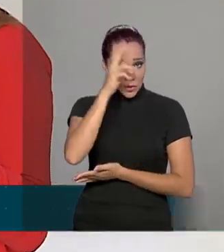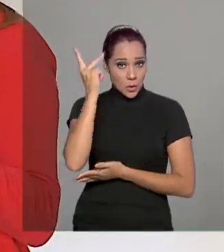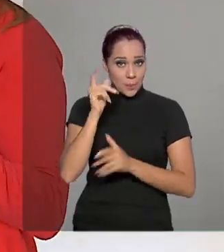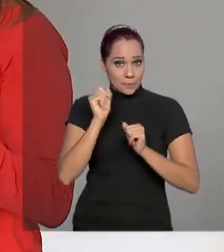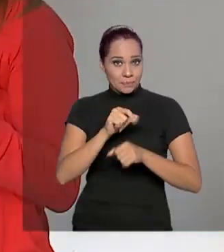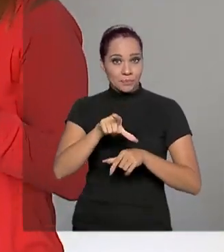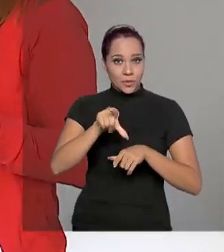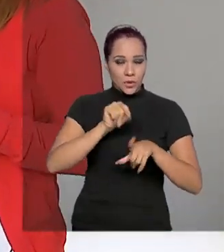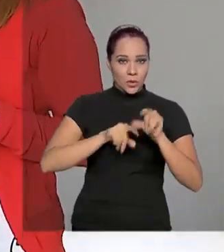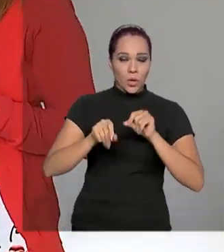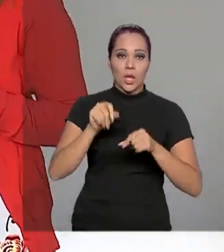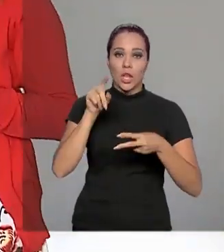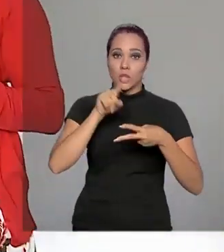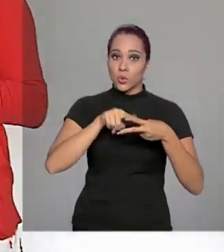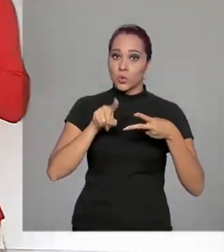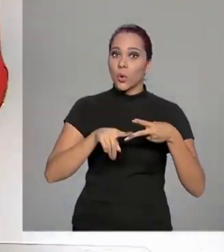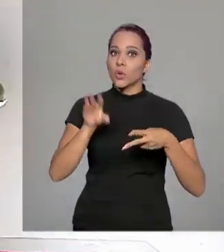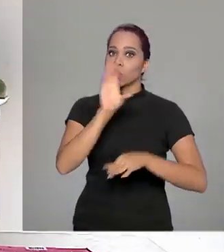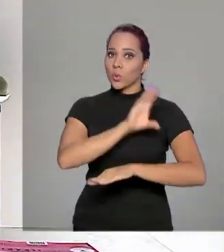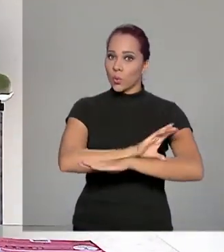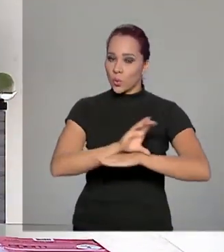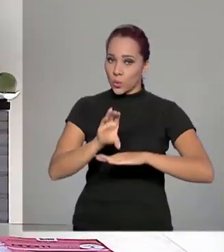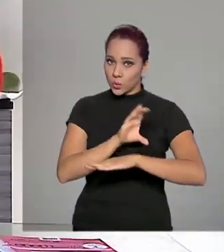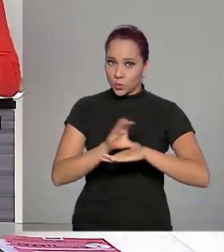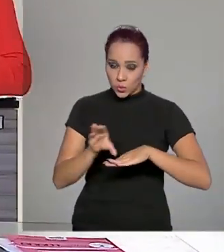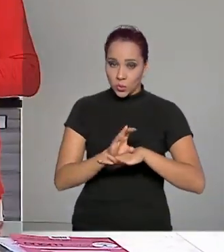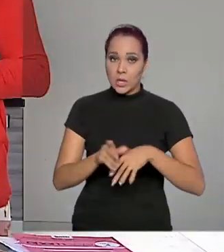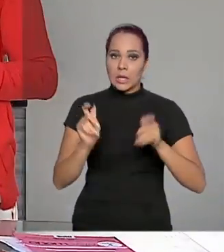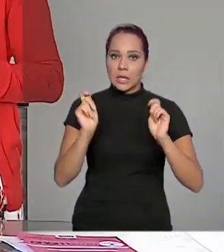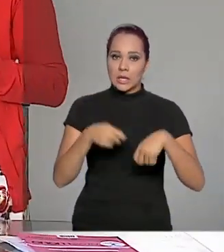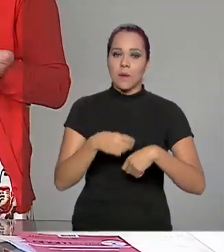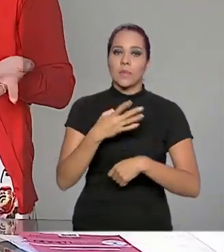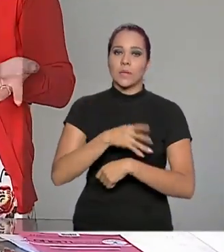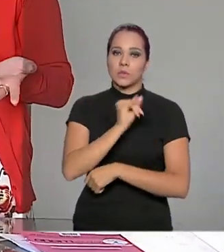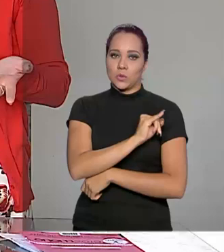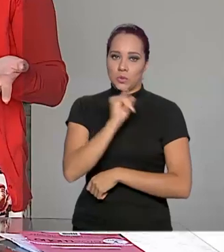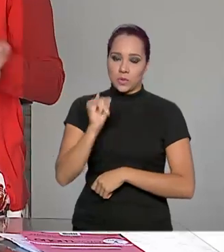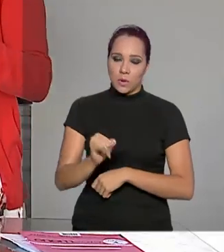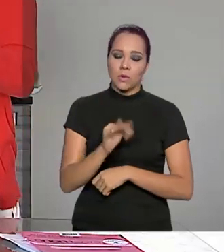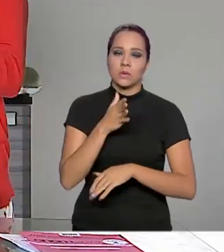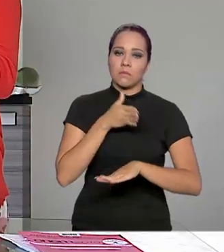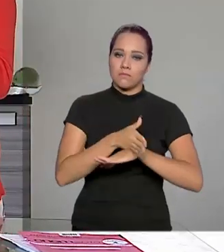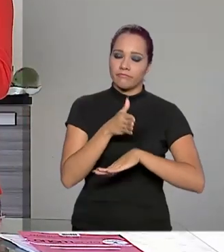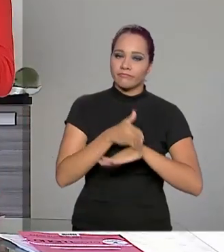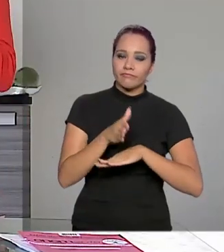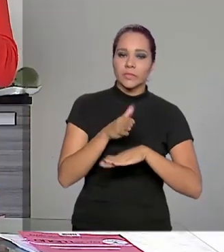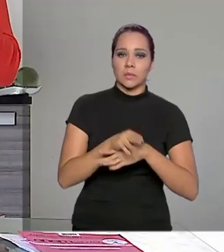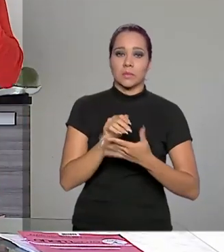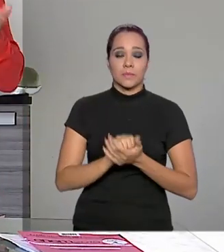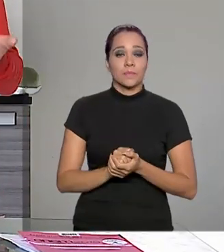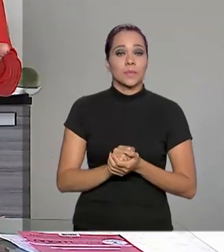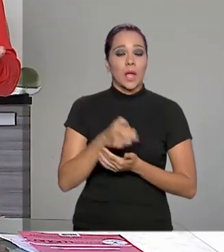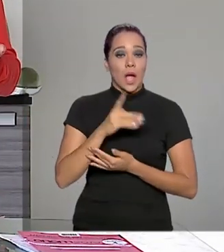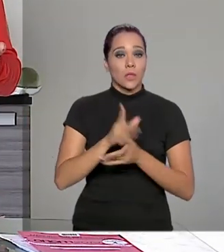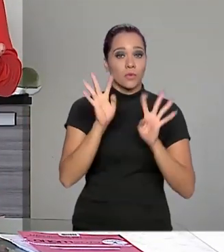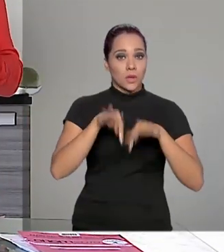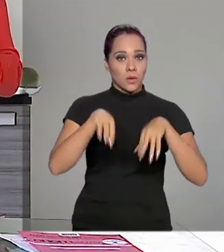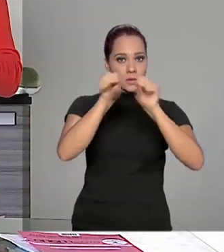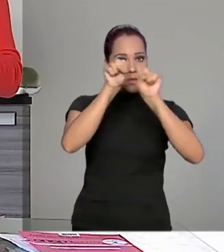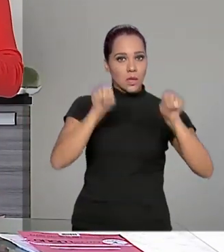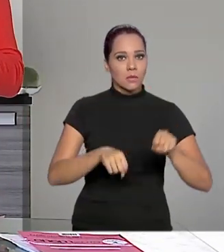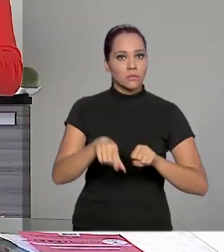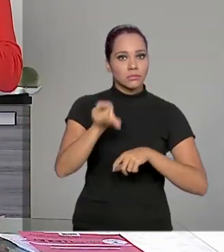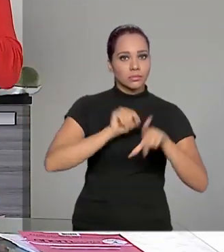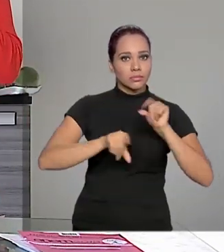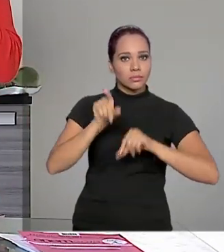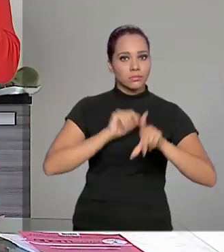até duas opções de cursos ofertadas pelas instituições participantes. Ao final, o sistema seleciona